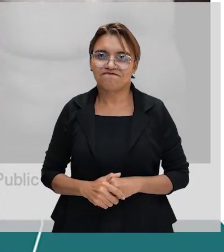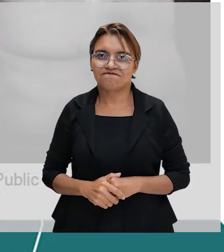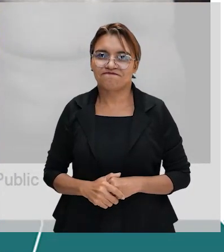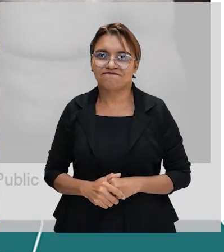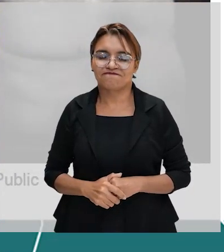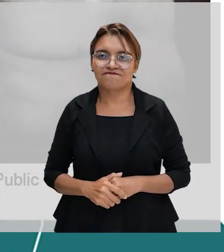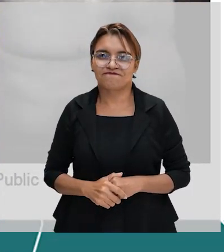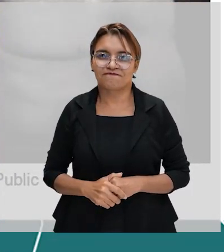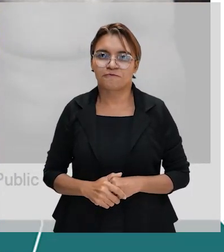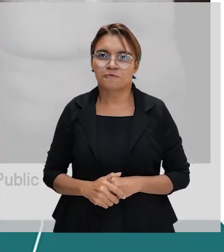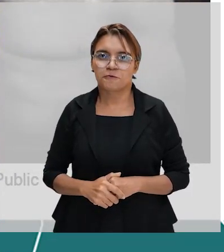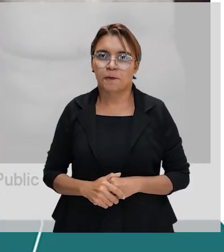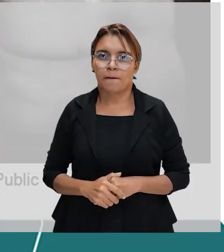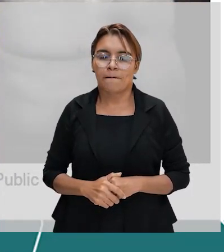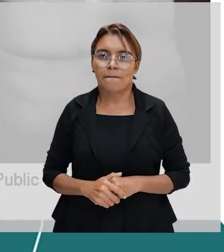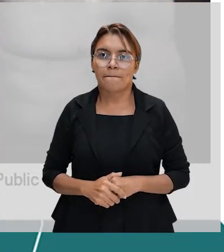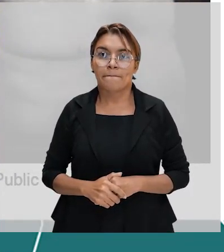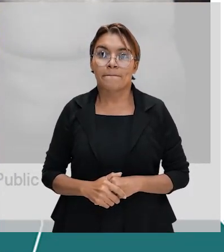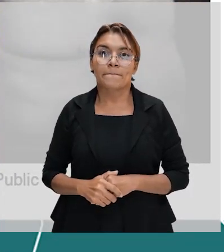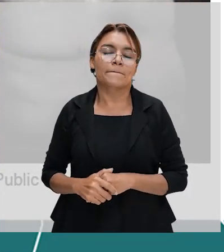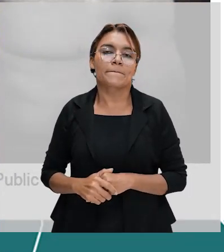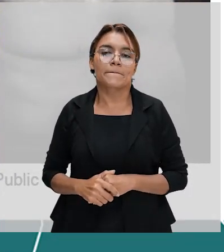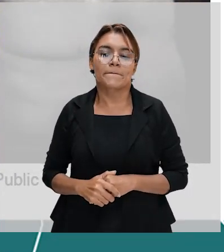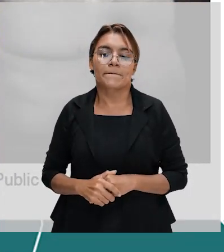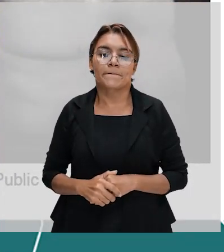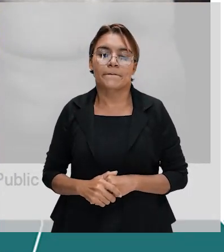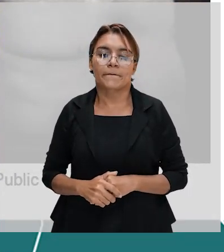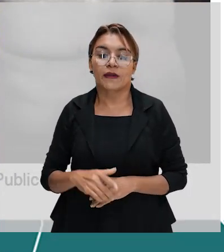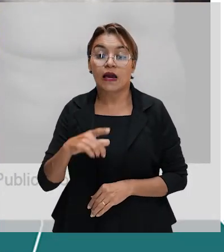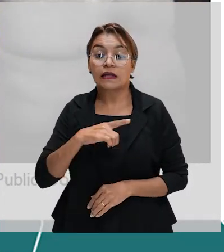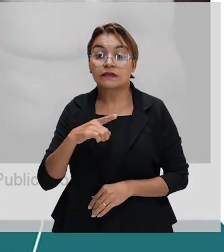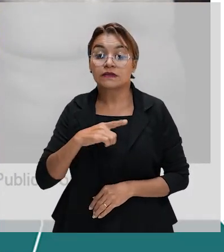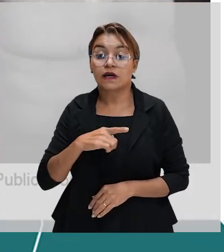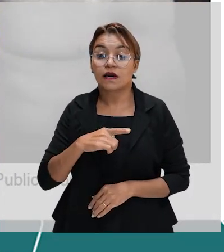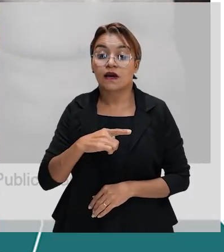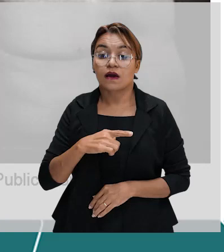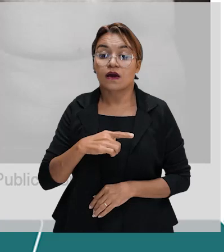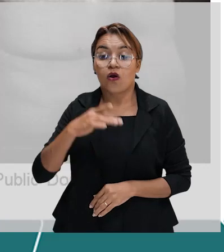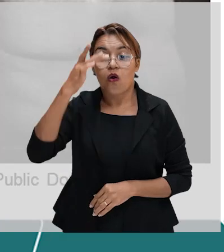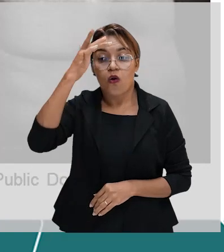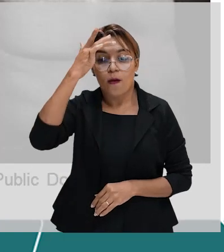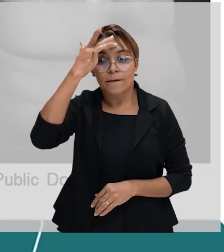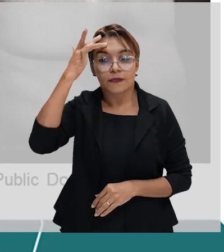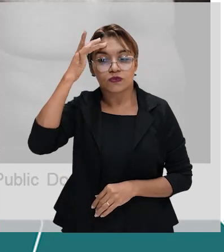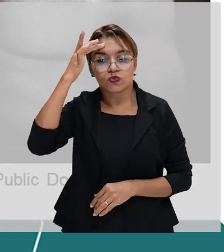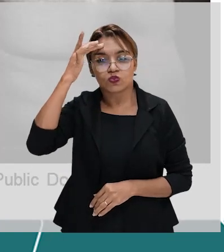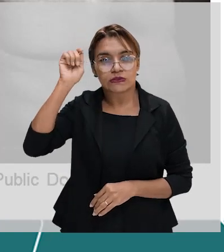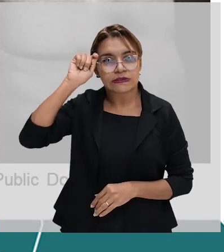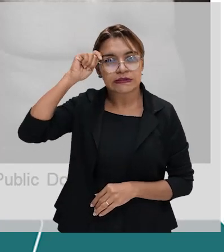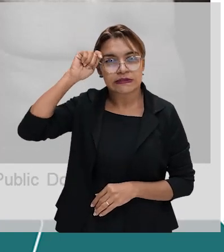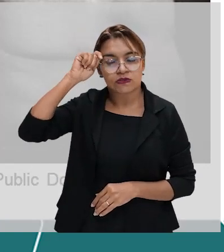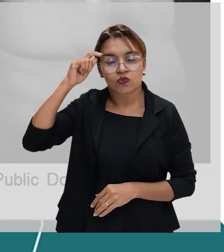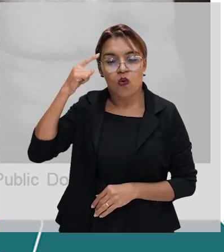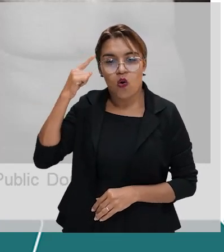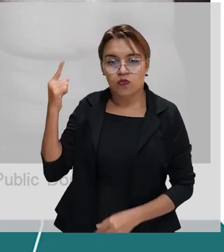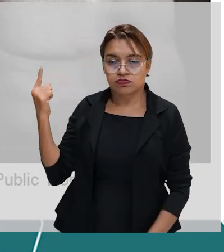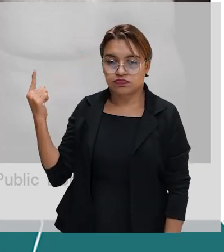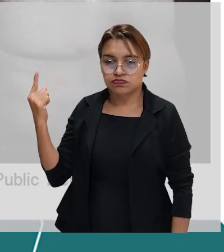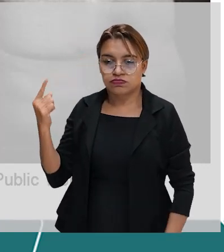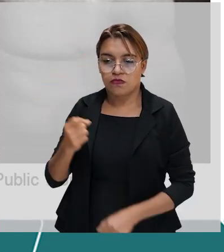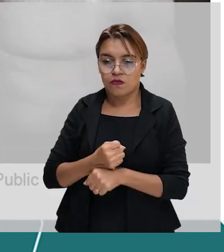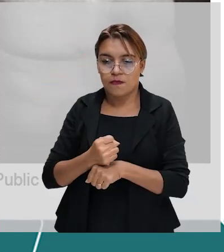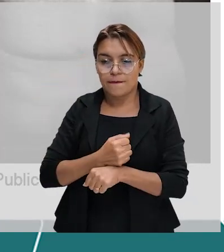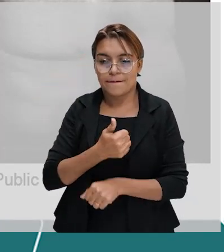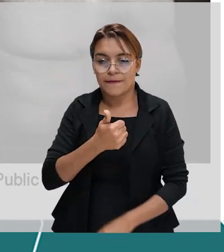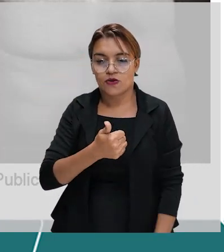olha aqui uma outra figura, que é a figura do negro. representação, gente está em 1910, tá? A gente ainda